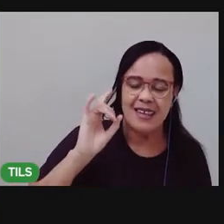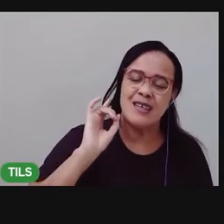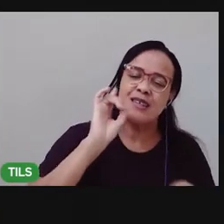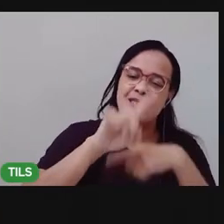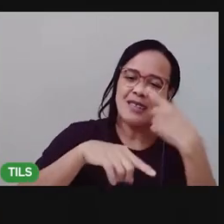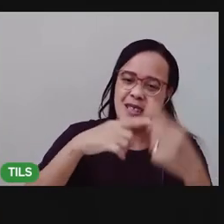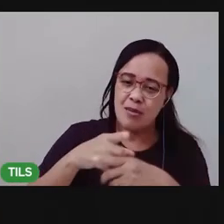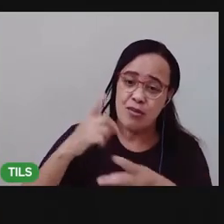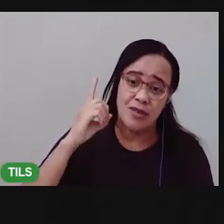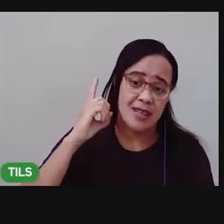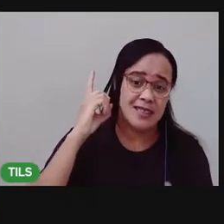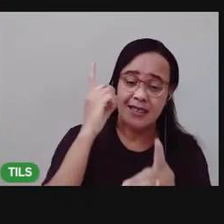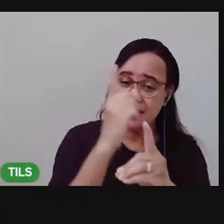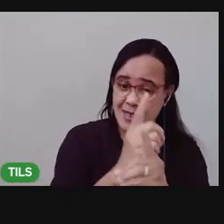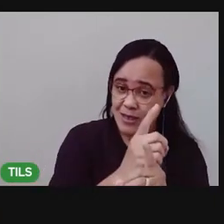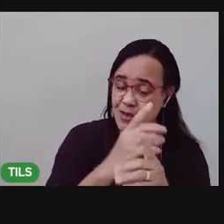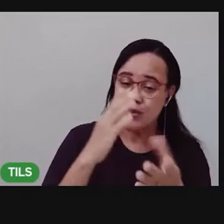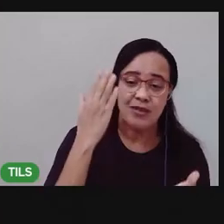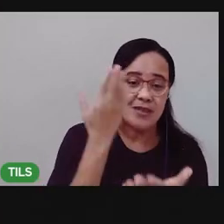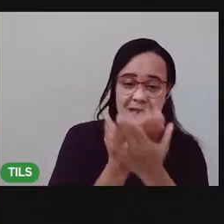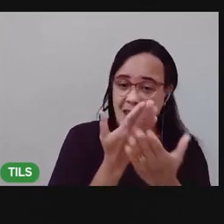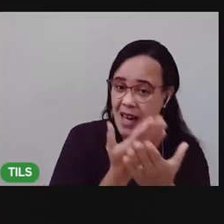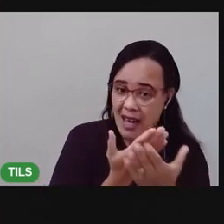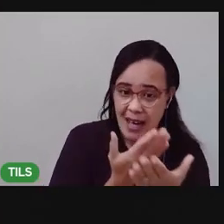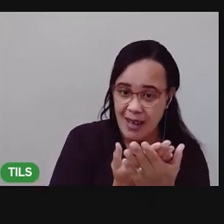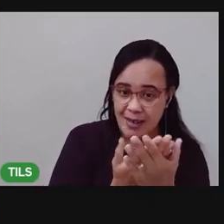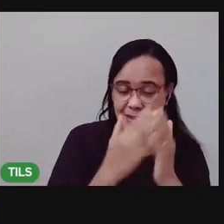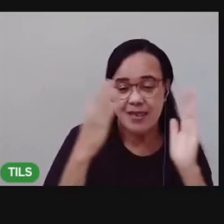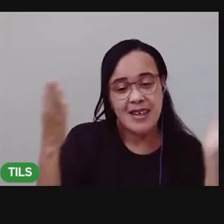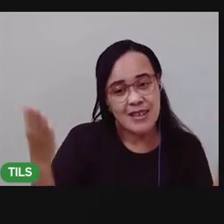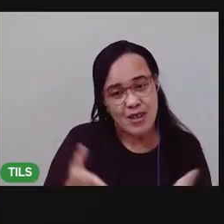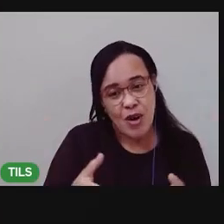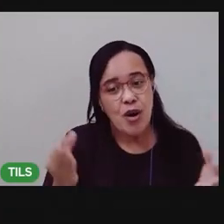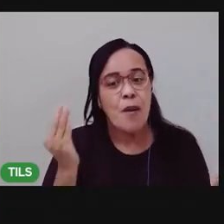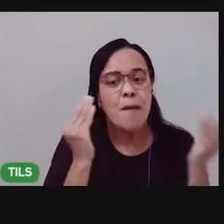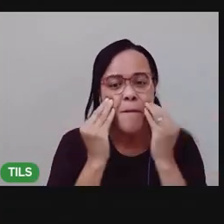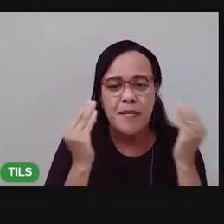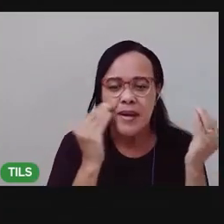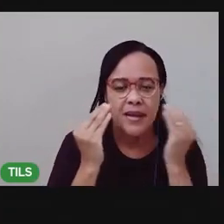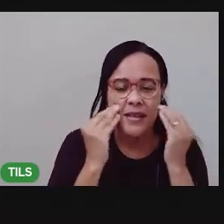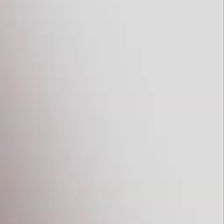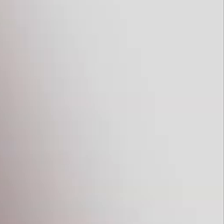grande da Pró Marcela até o próximo encontro